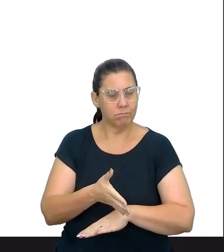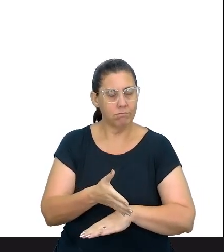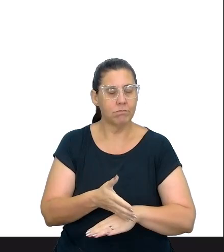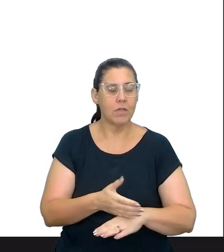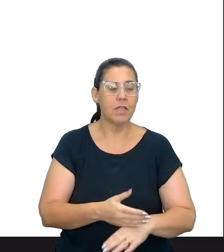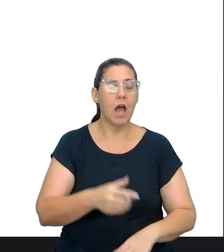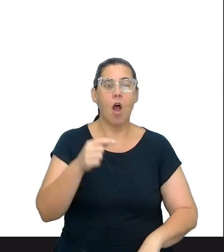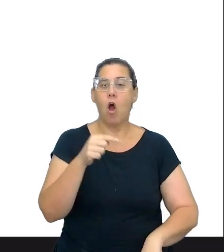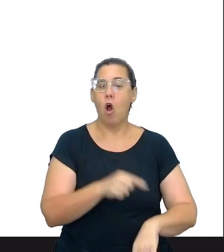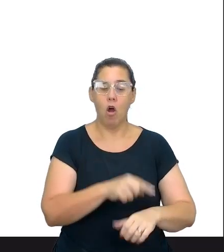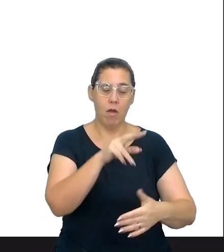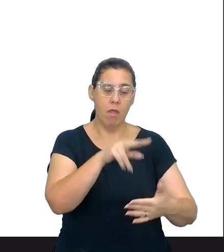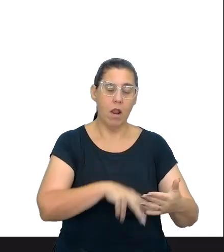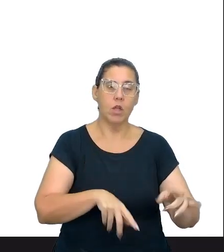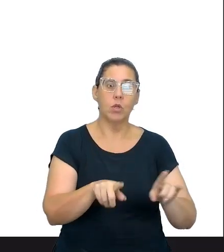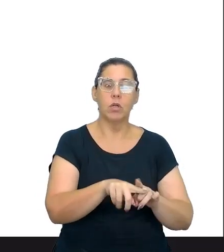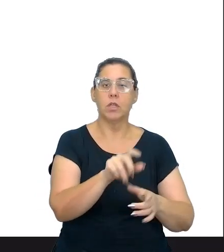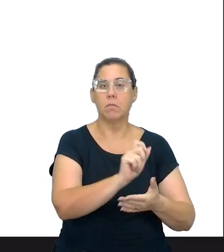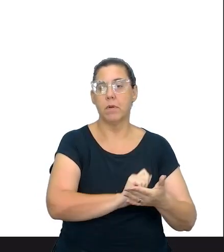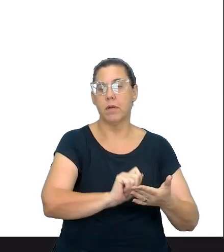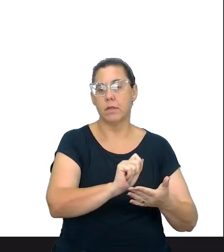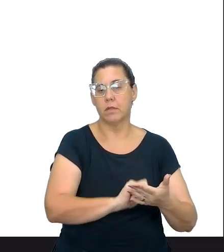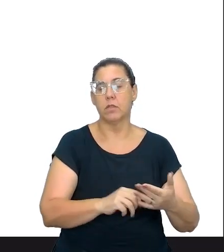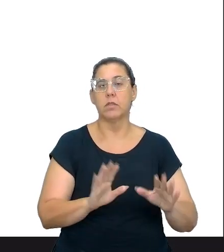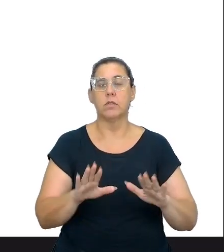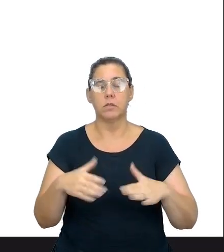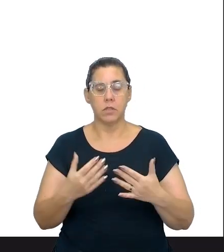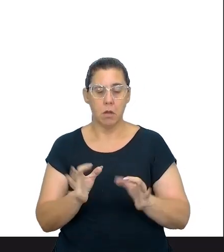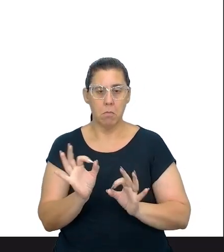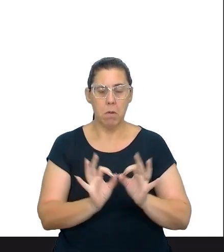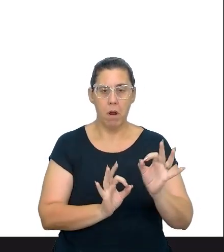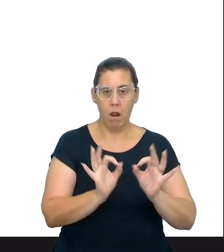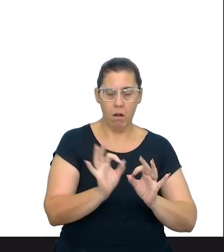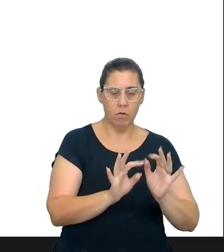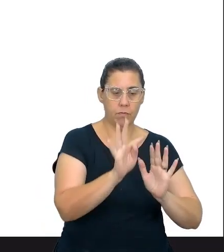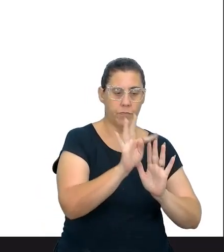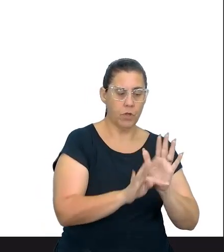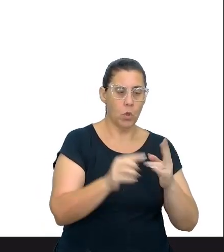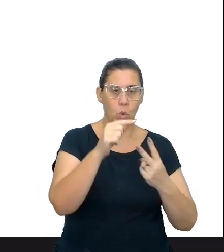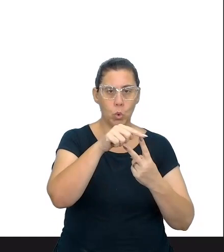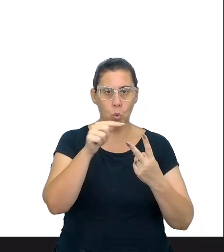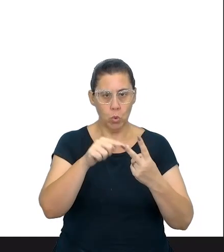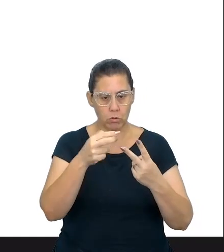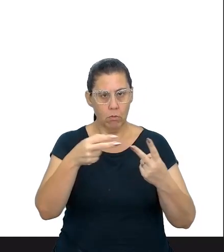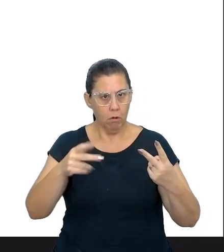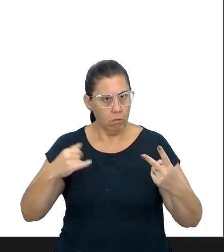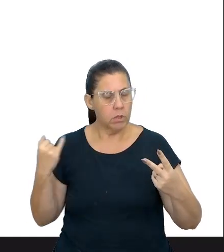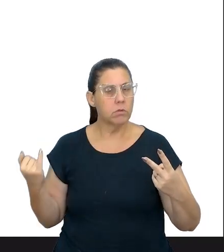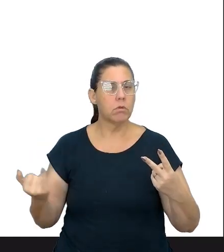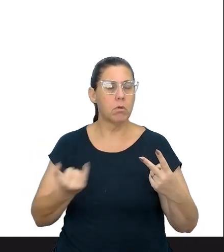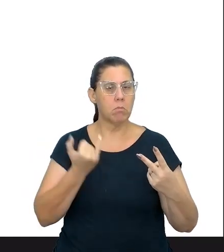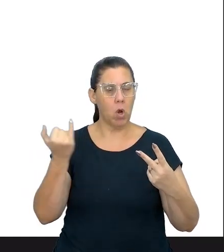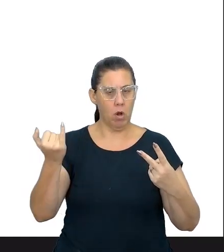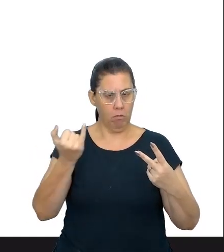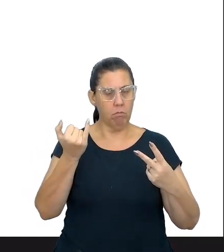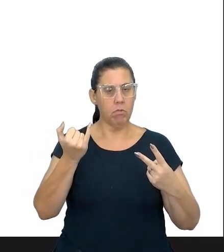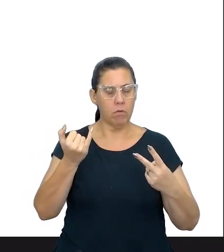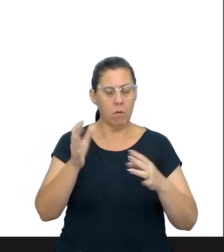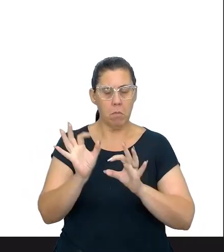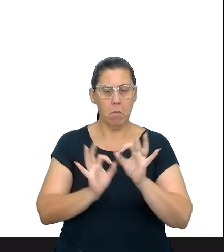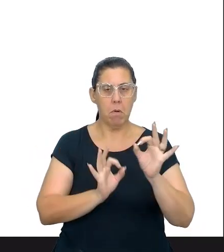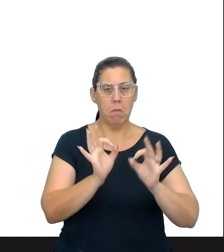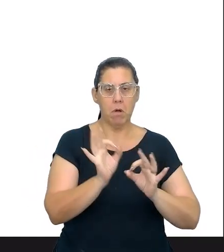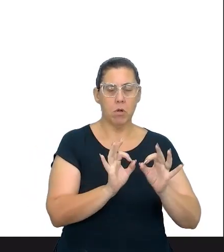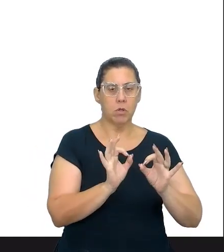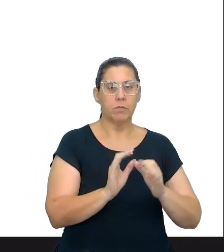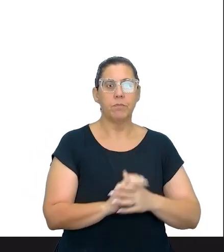no ato da leitura e da escrita. Em relação à produção textual, dois fatores também contribuem para a construção